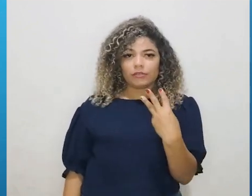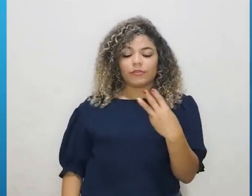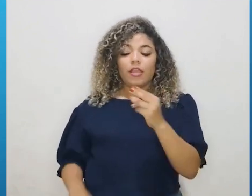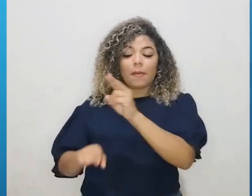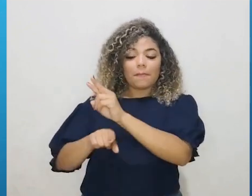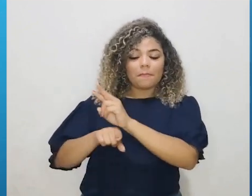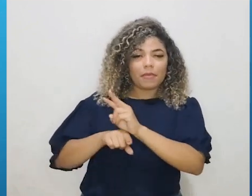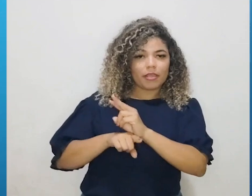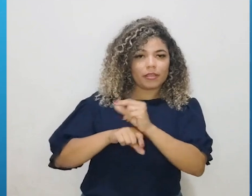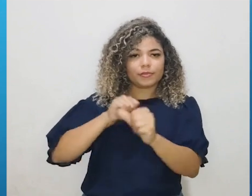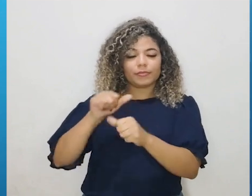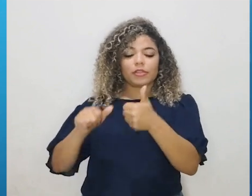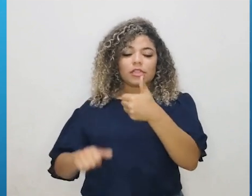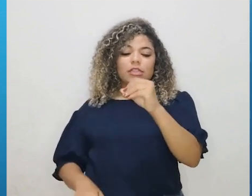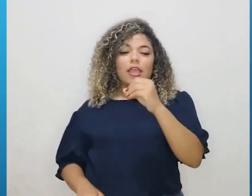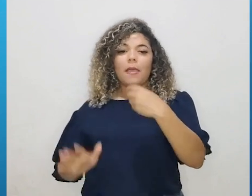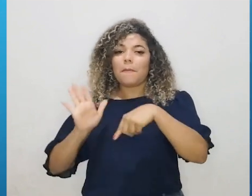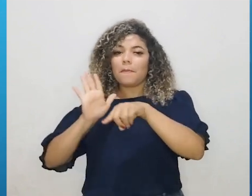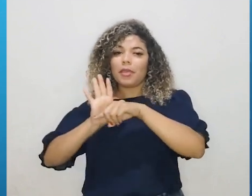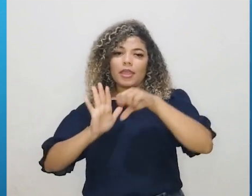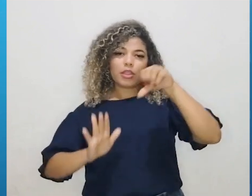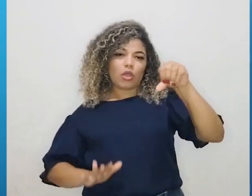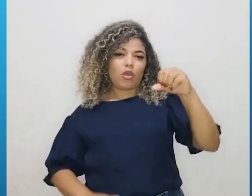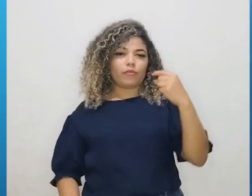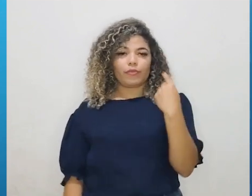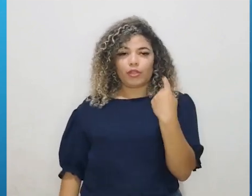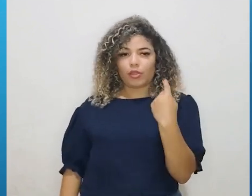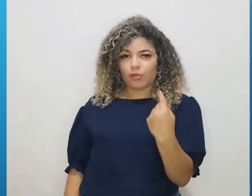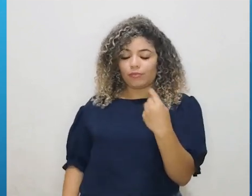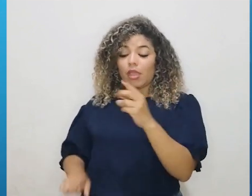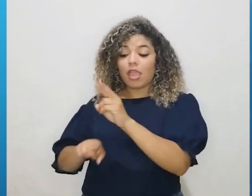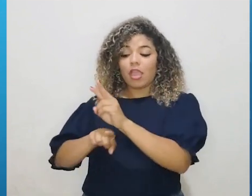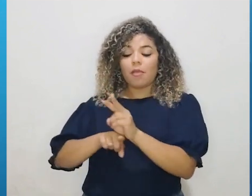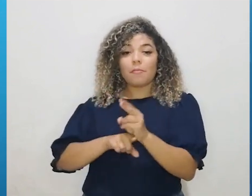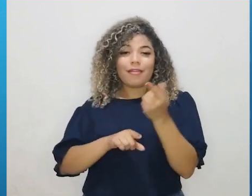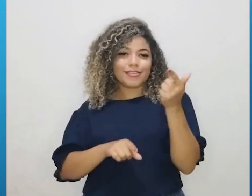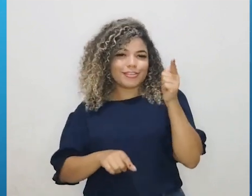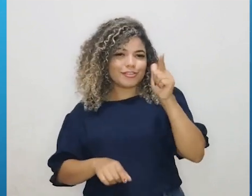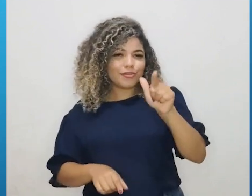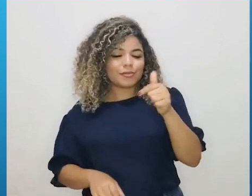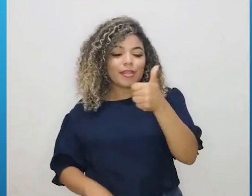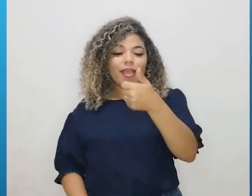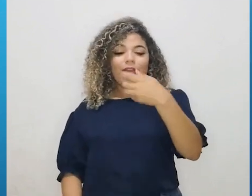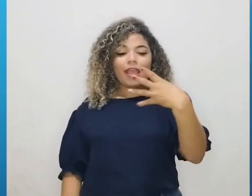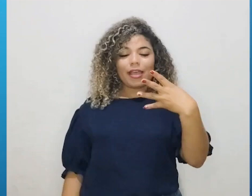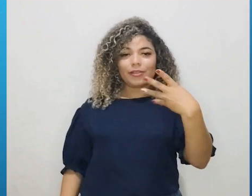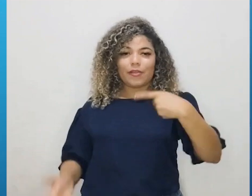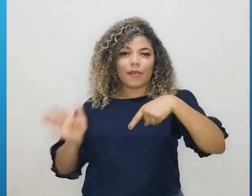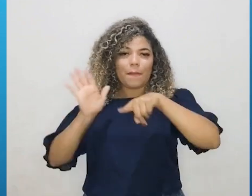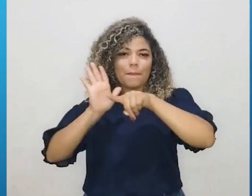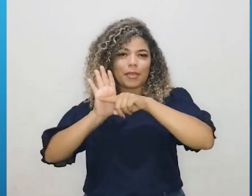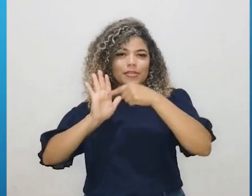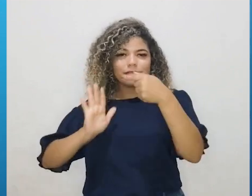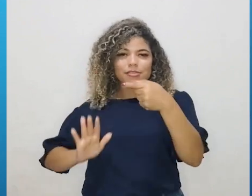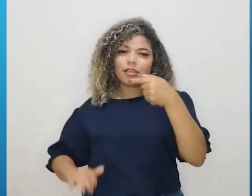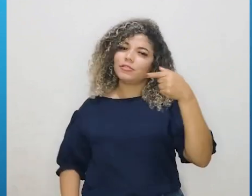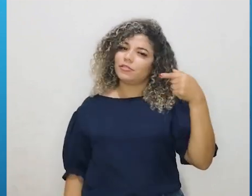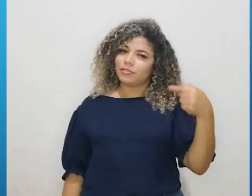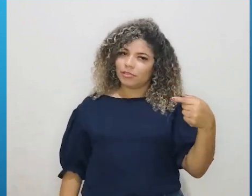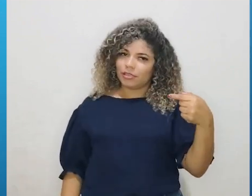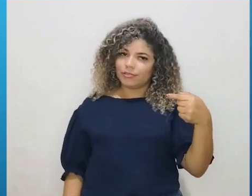emprestado, 10 menos 9, 1, aqui empresta novamente, 14 menos 7, 7,